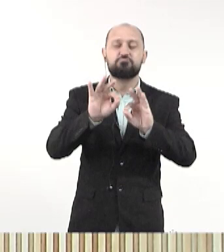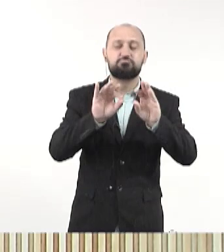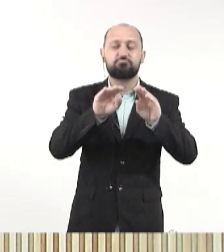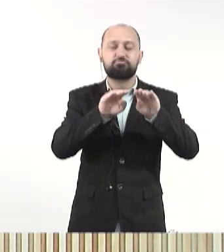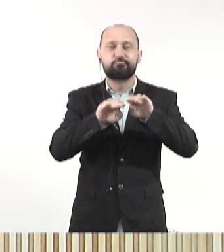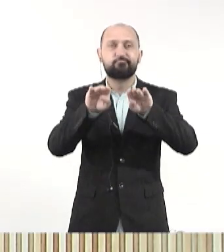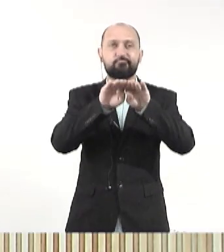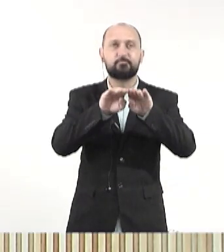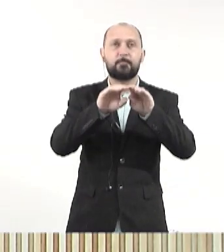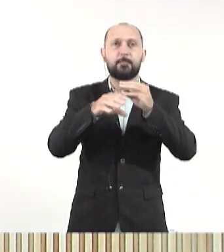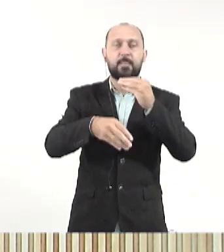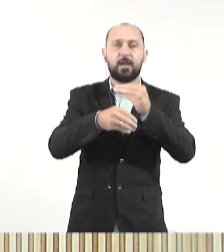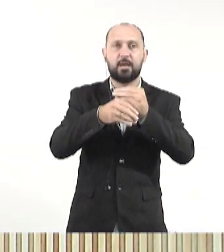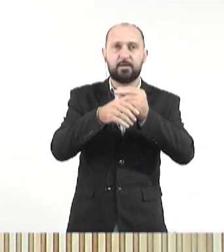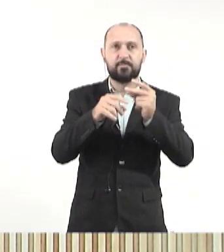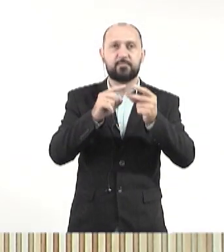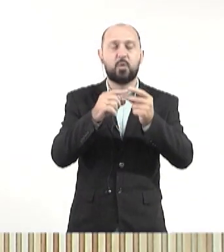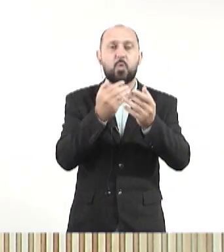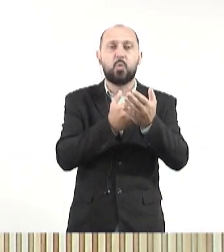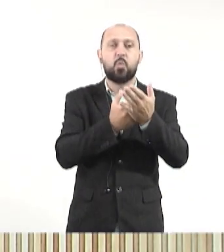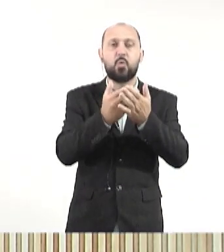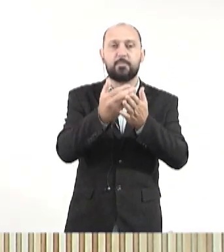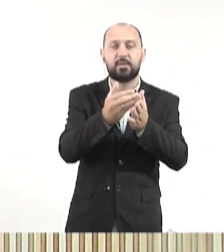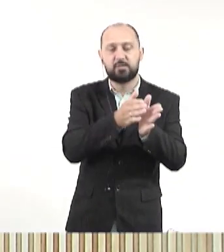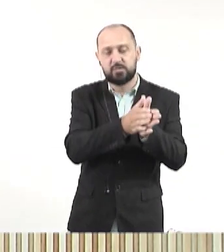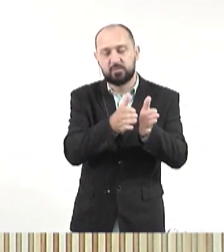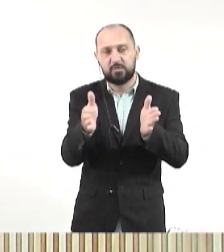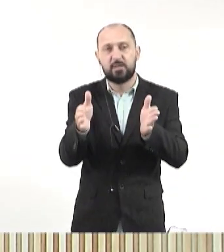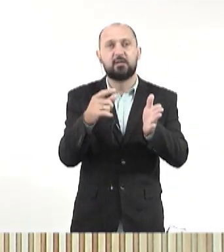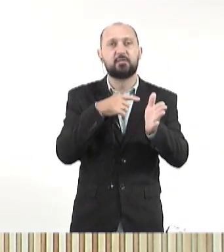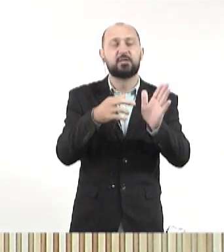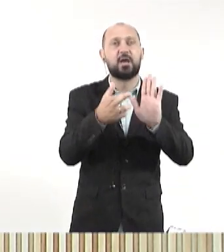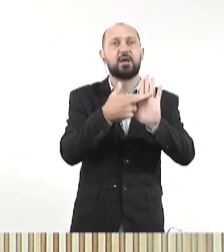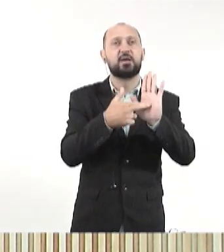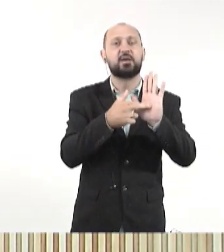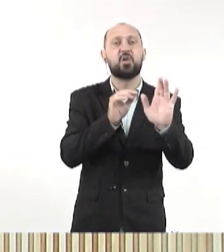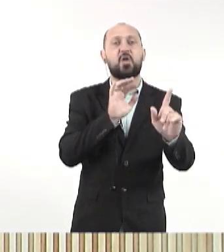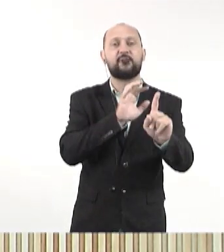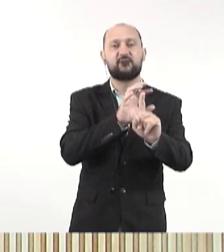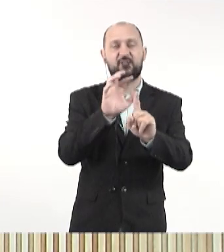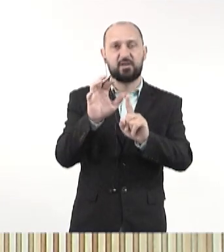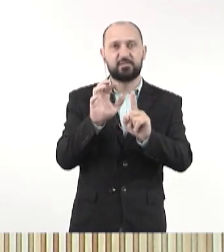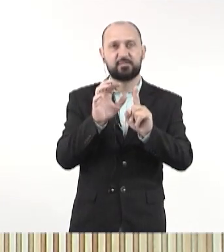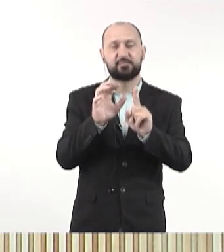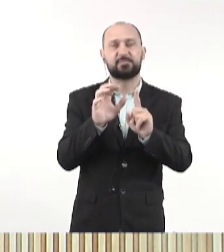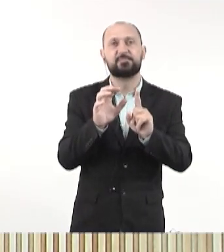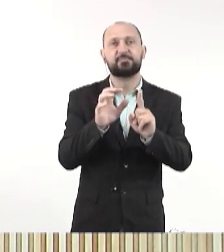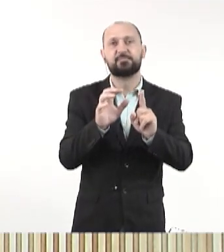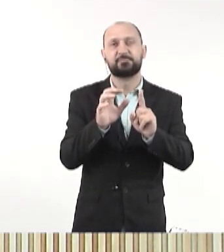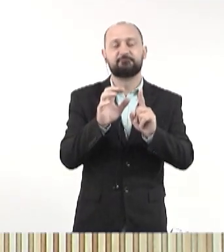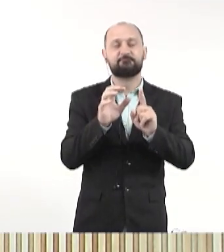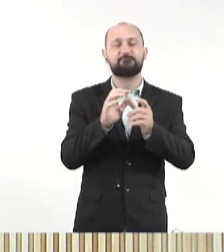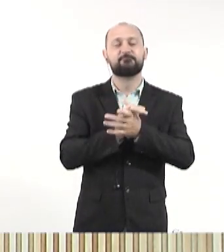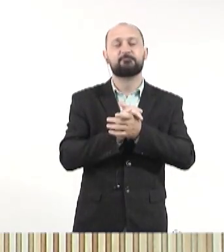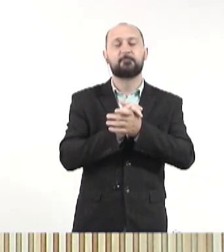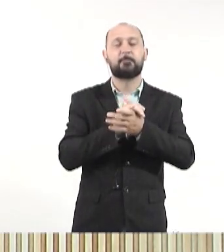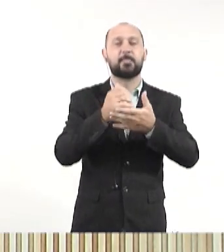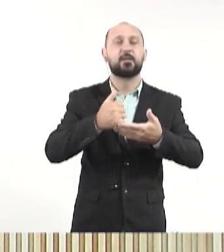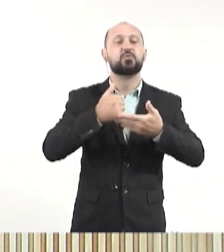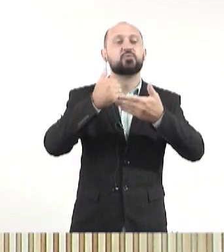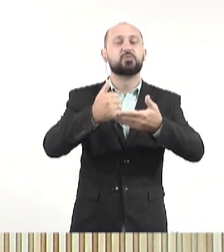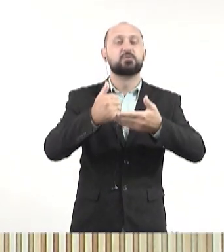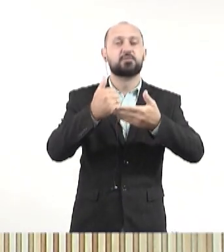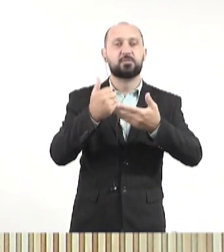As emendas foram com relação ao início da vigência das novas normas que impactam as